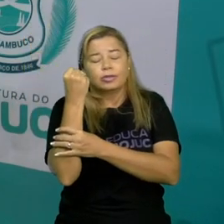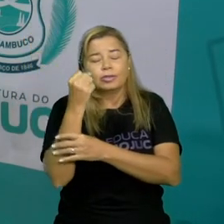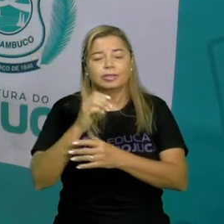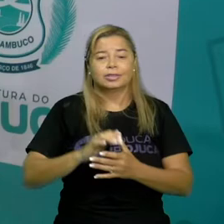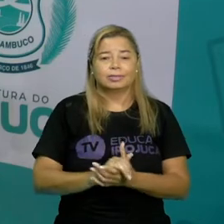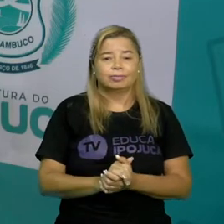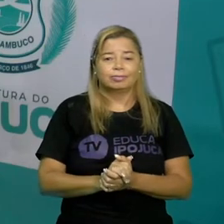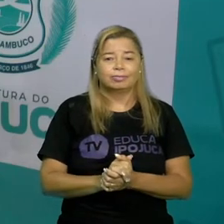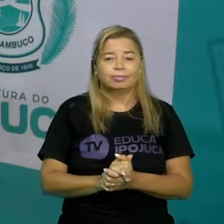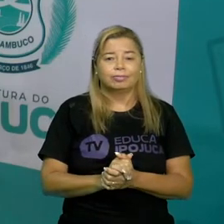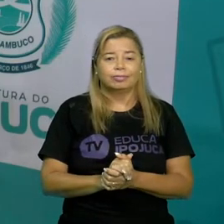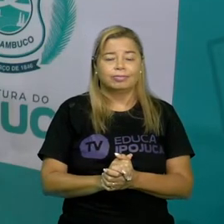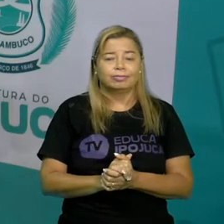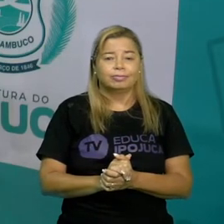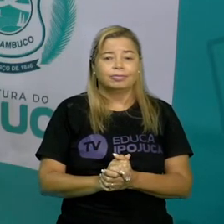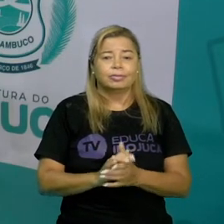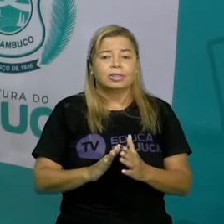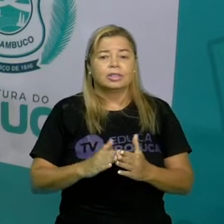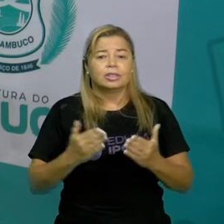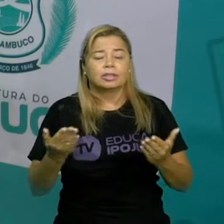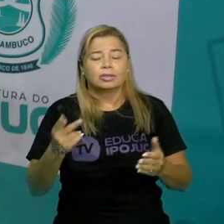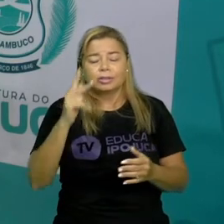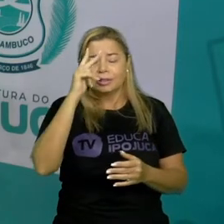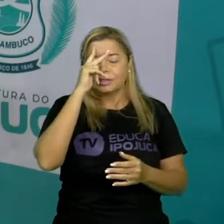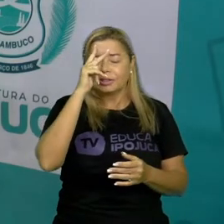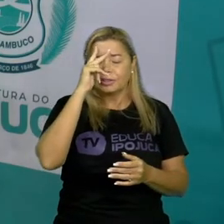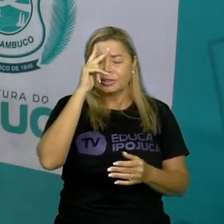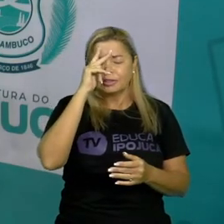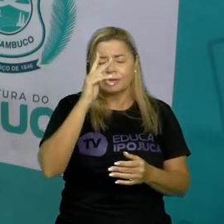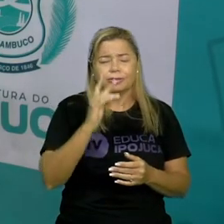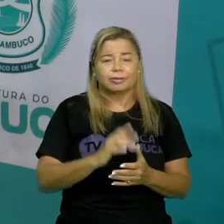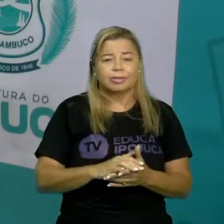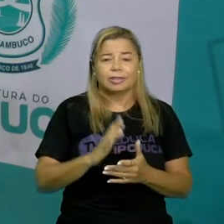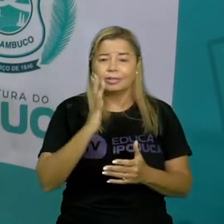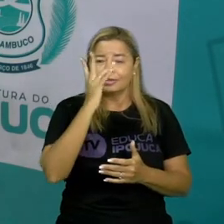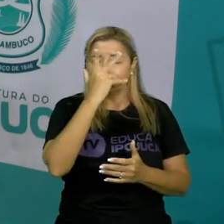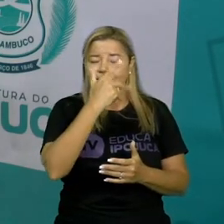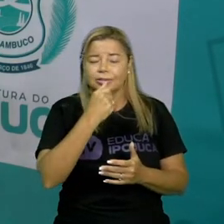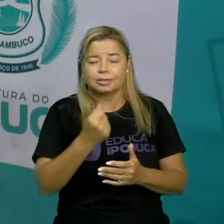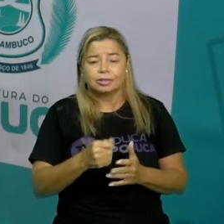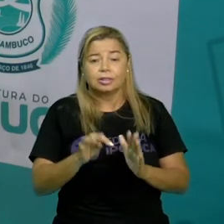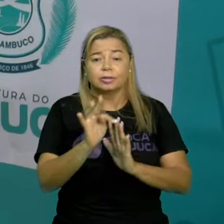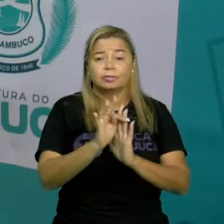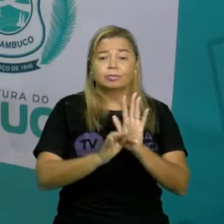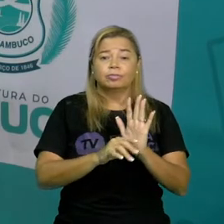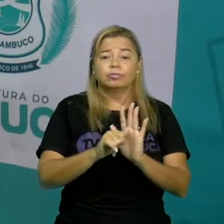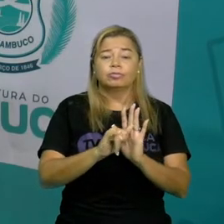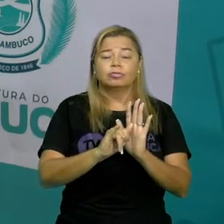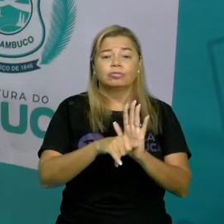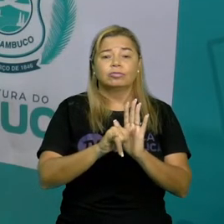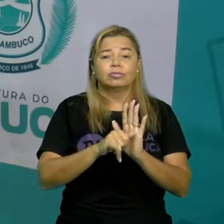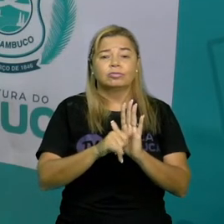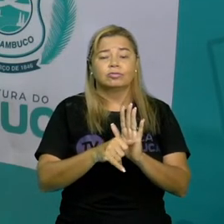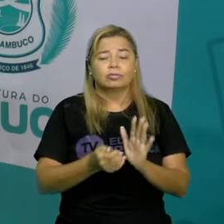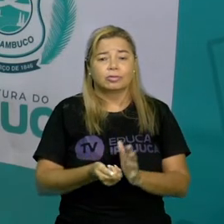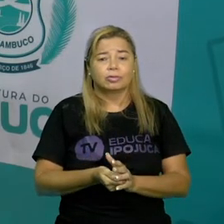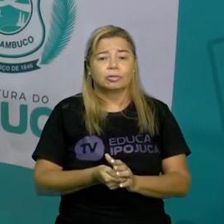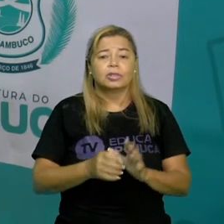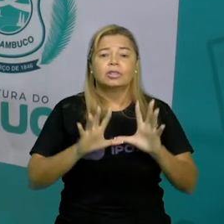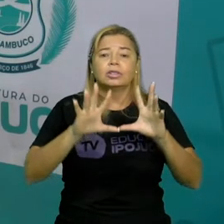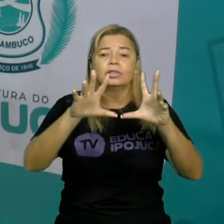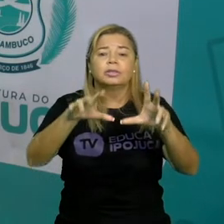maravilhosa que a gente leu hoje o texto é uma fábula nas fábulas os animais